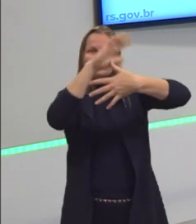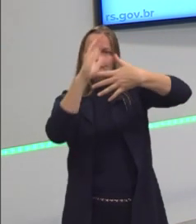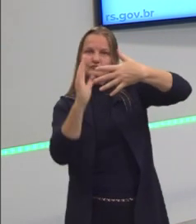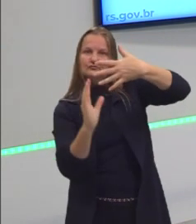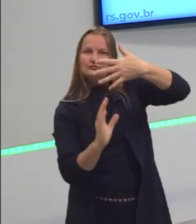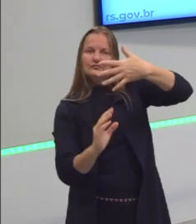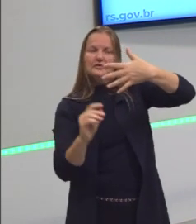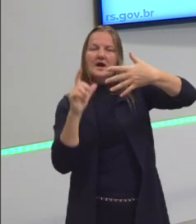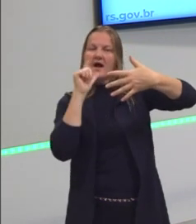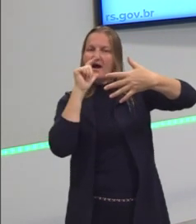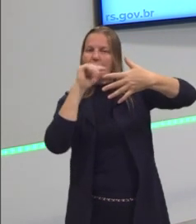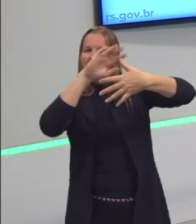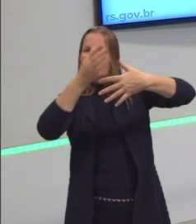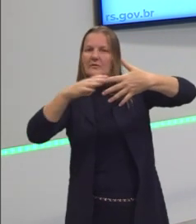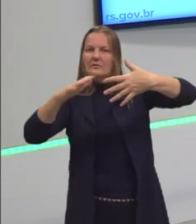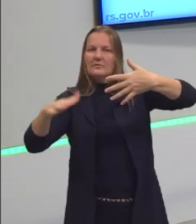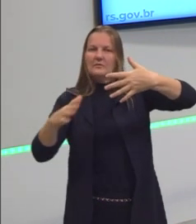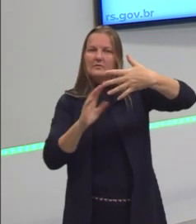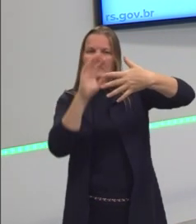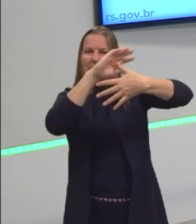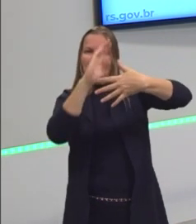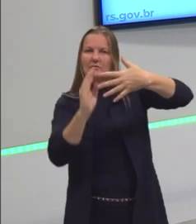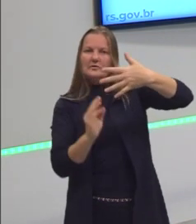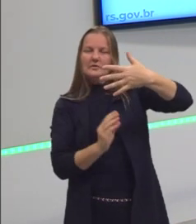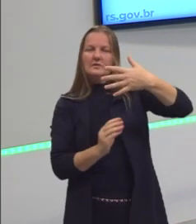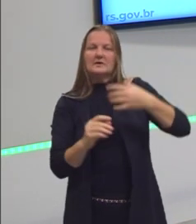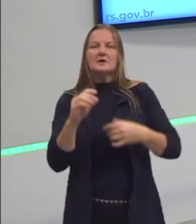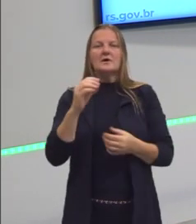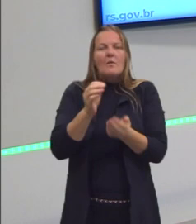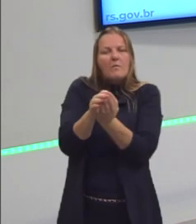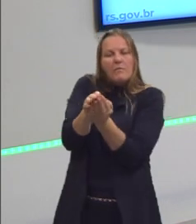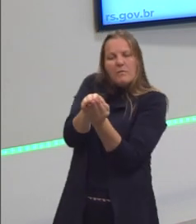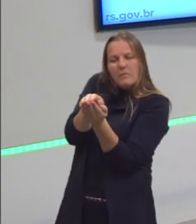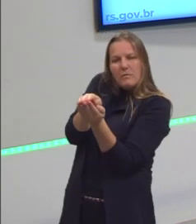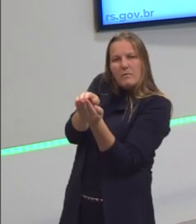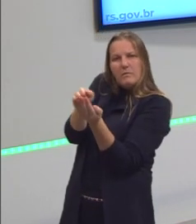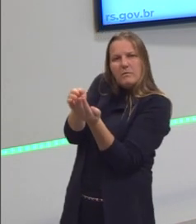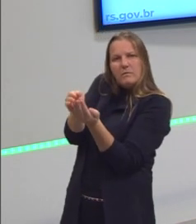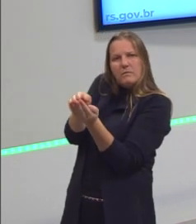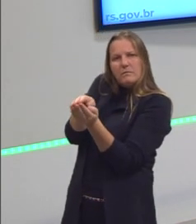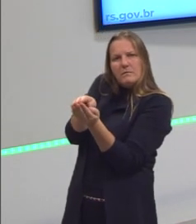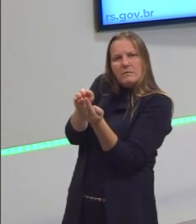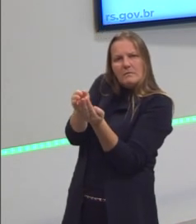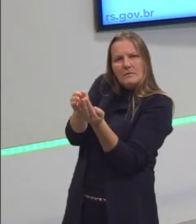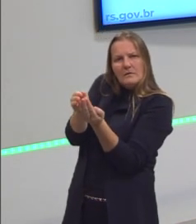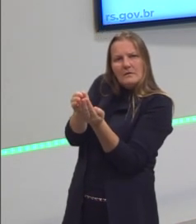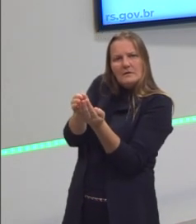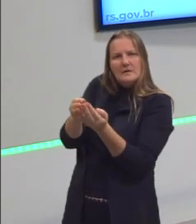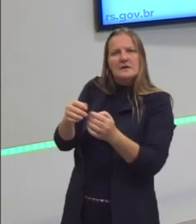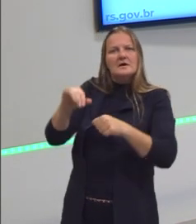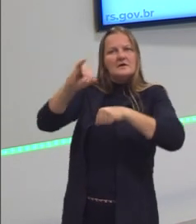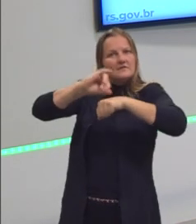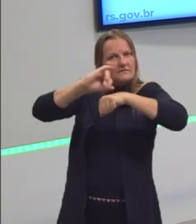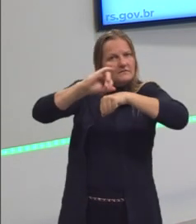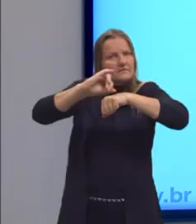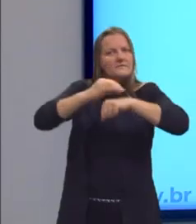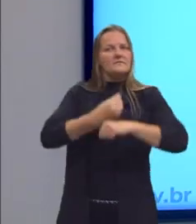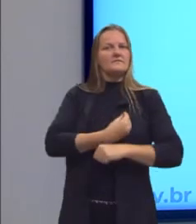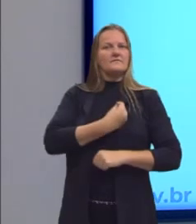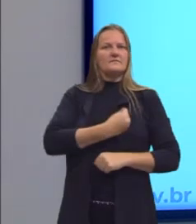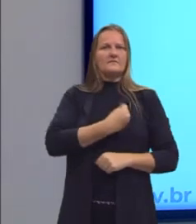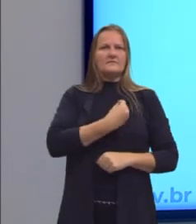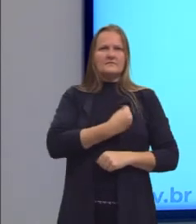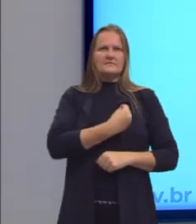viviam? Eles acumulavam conchas, viviam em cima dessas conchas acumuladas.